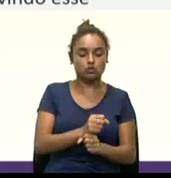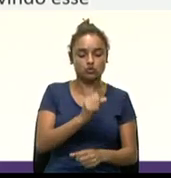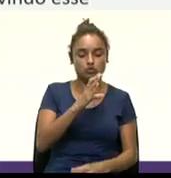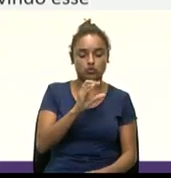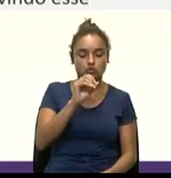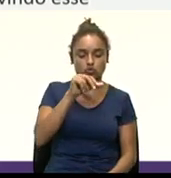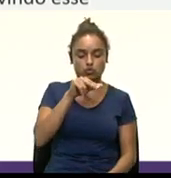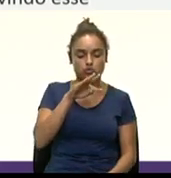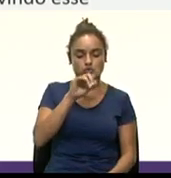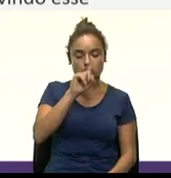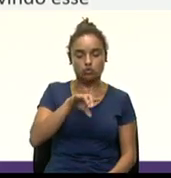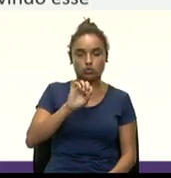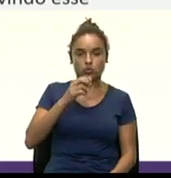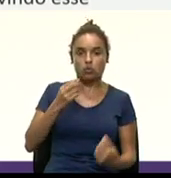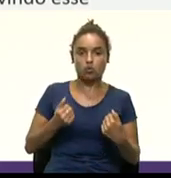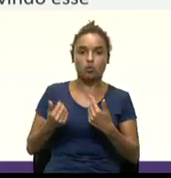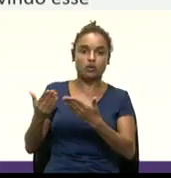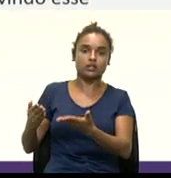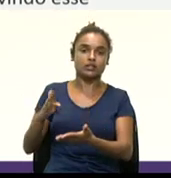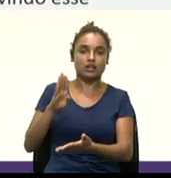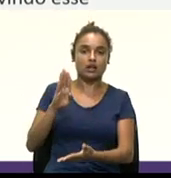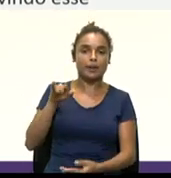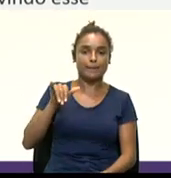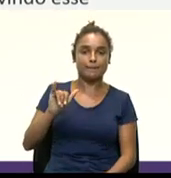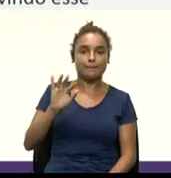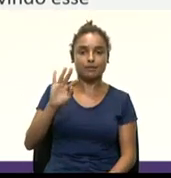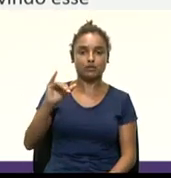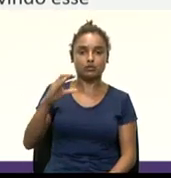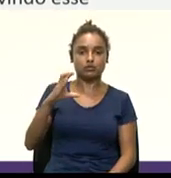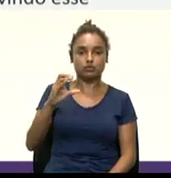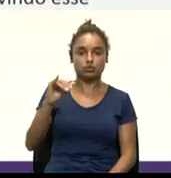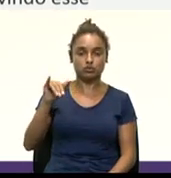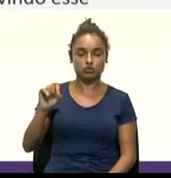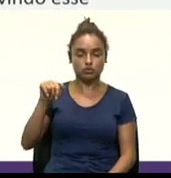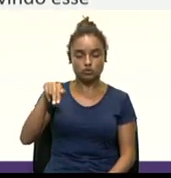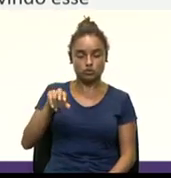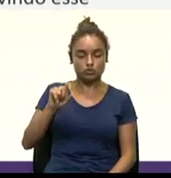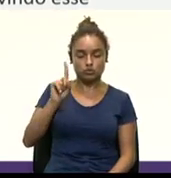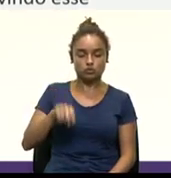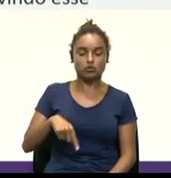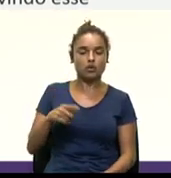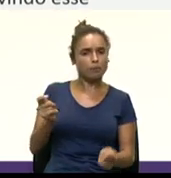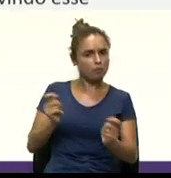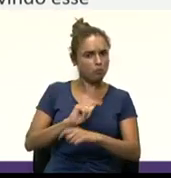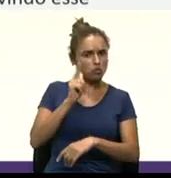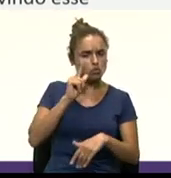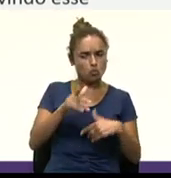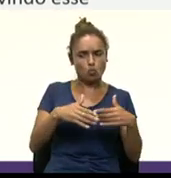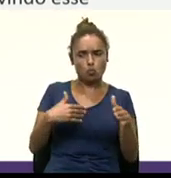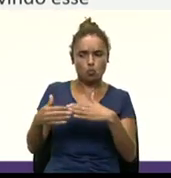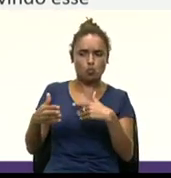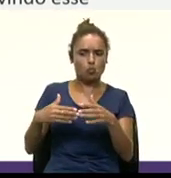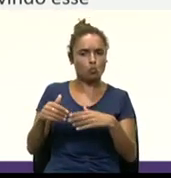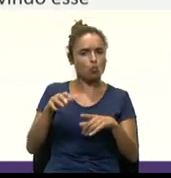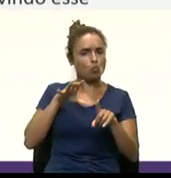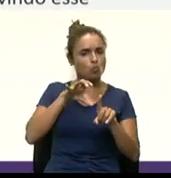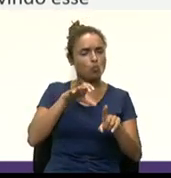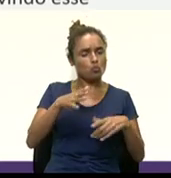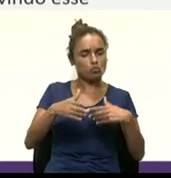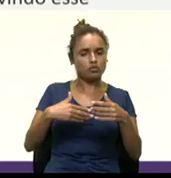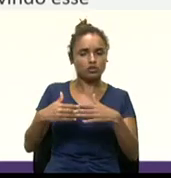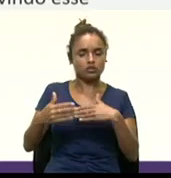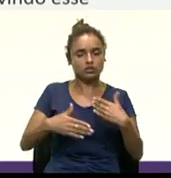doar seus bitcoins, é possível fazer isso sem qualquer intervenção